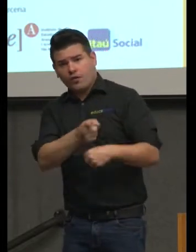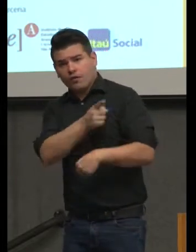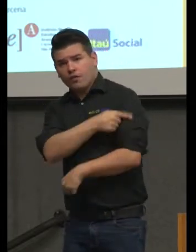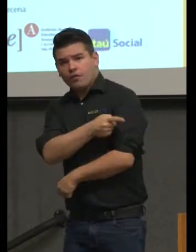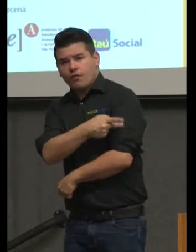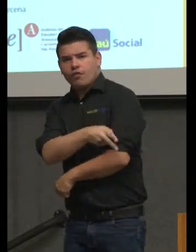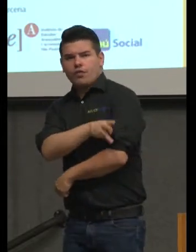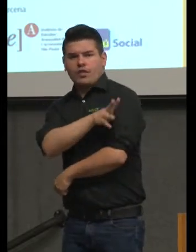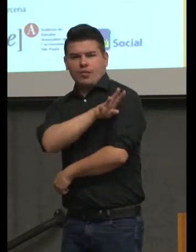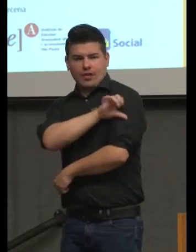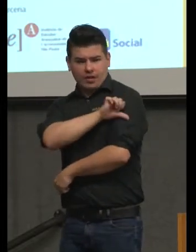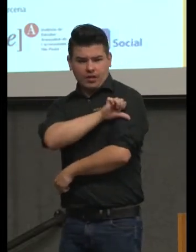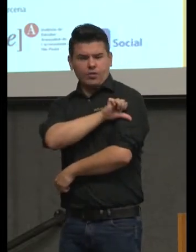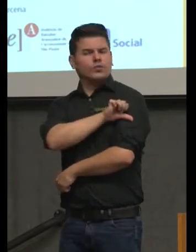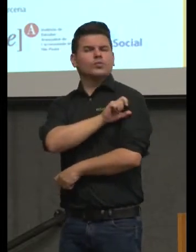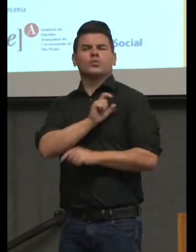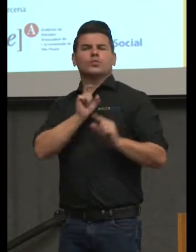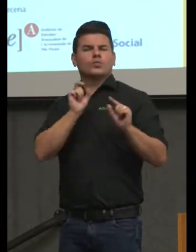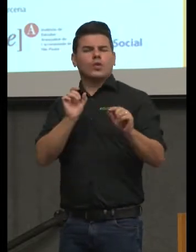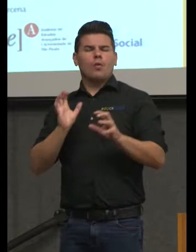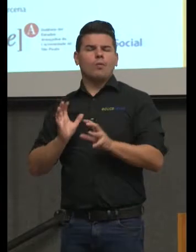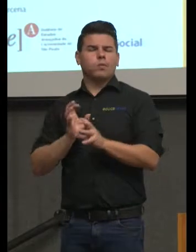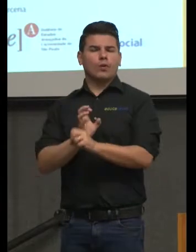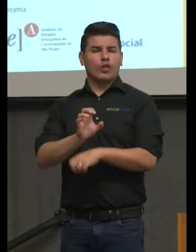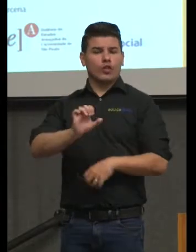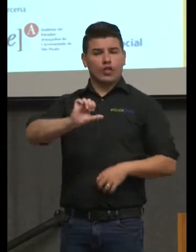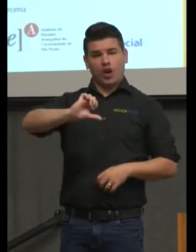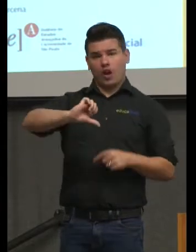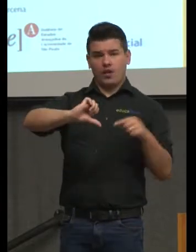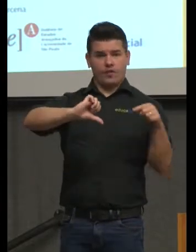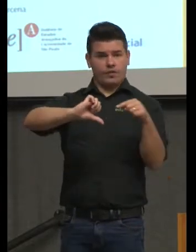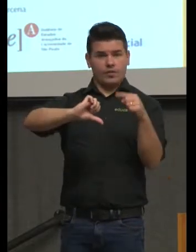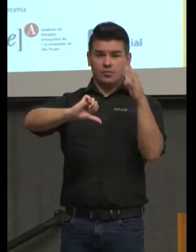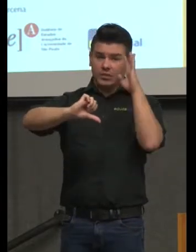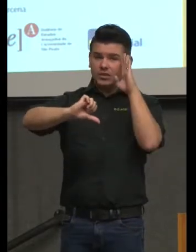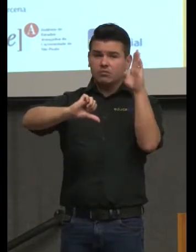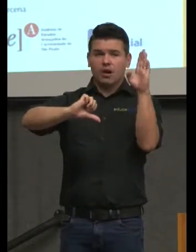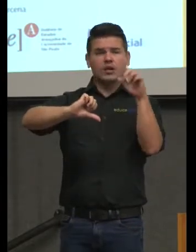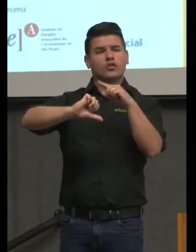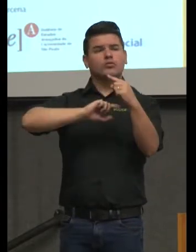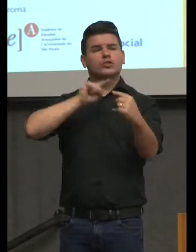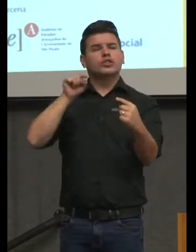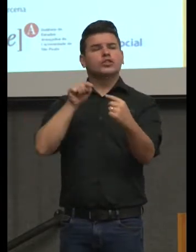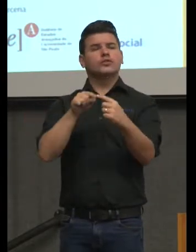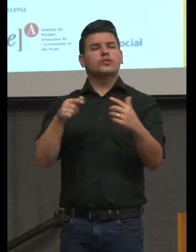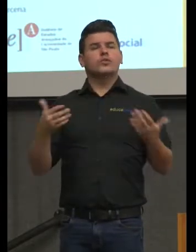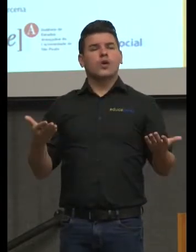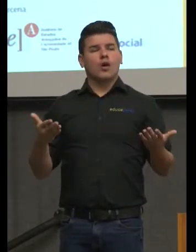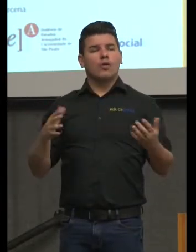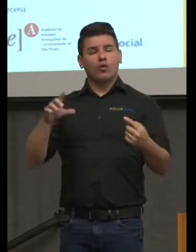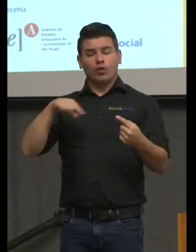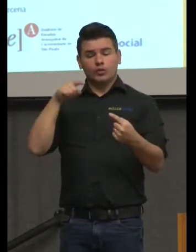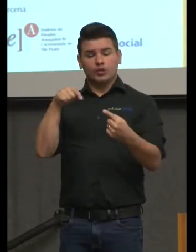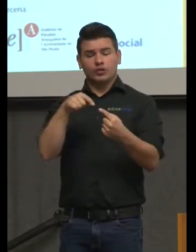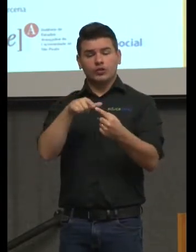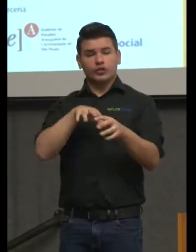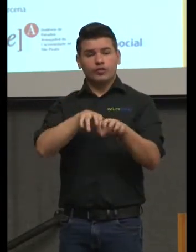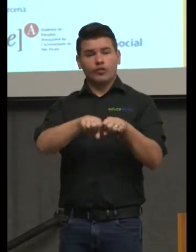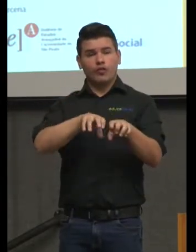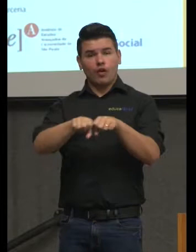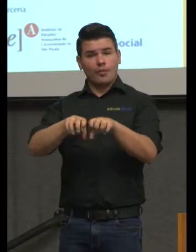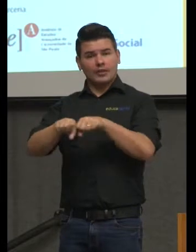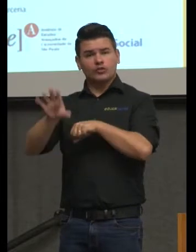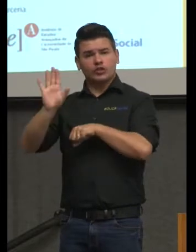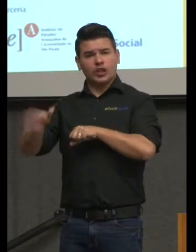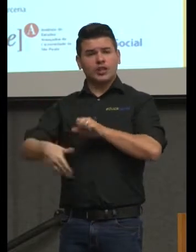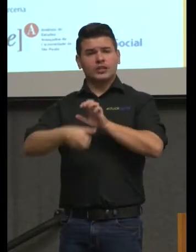É nesses nove componentes e em cada um deles que esses objetivos formativos que estão explicitados nas